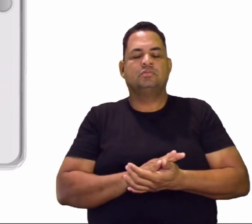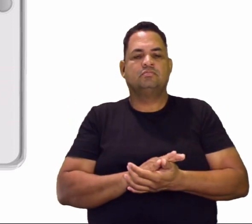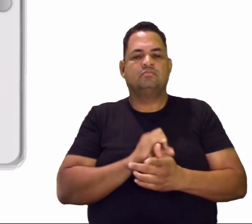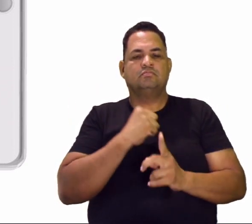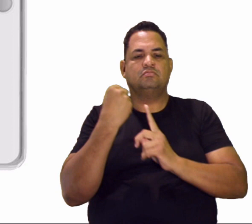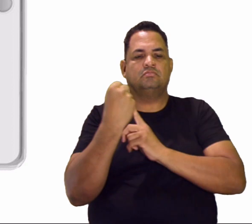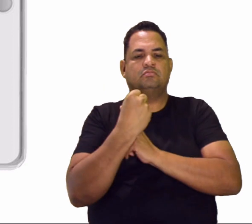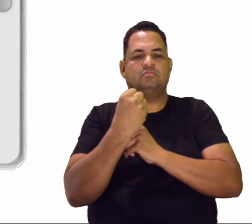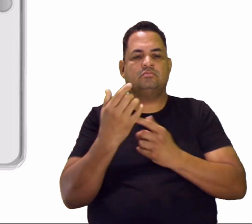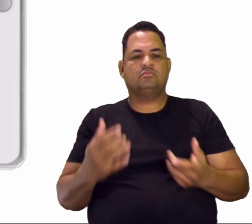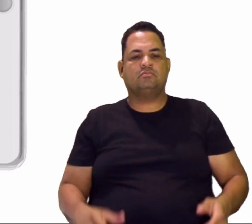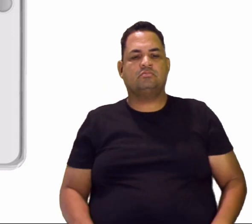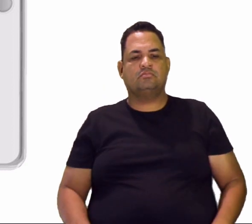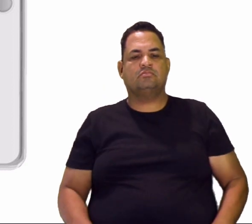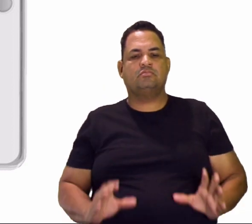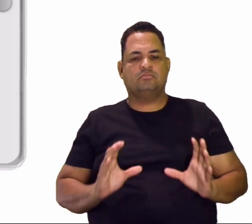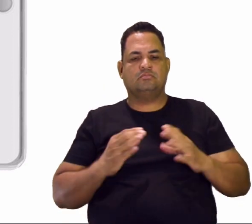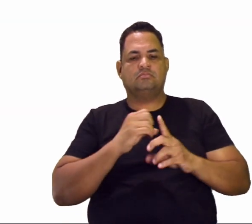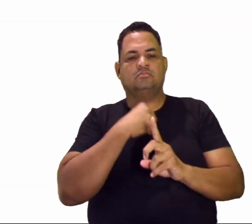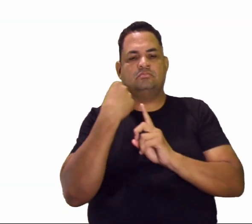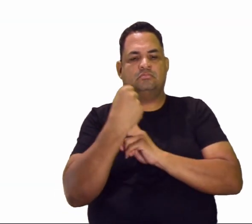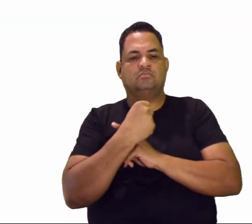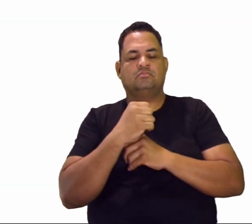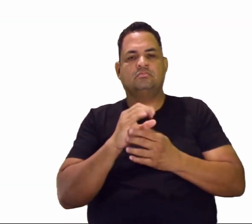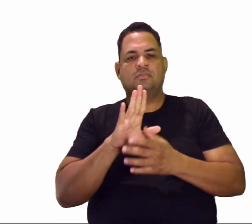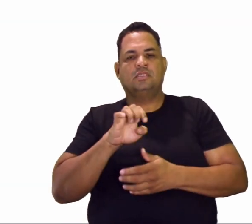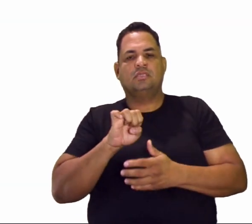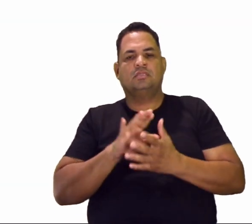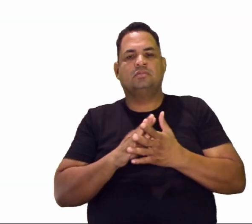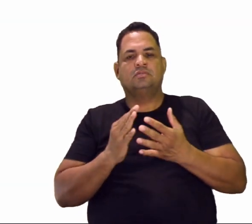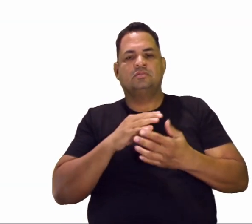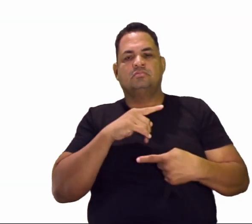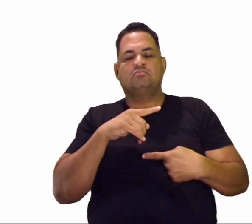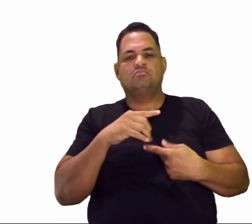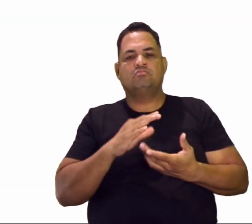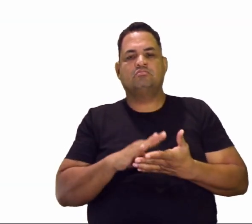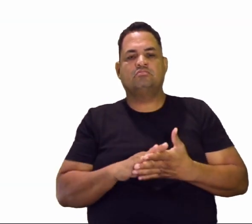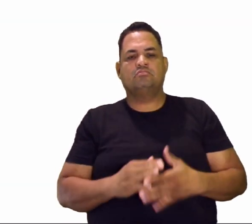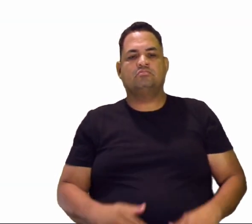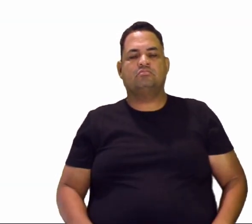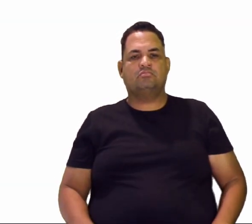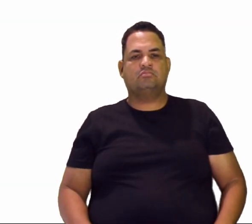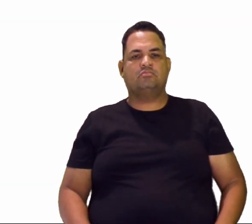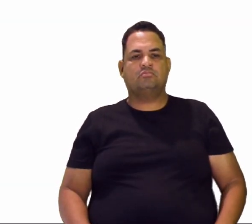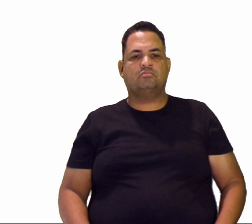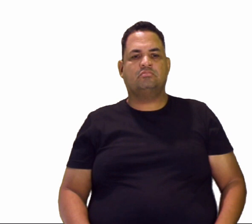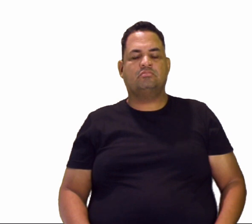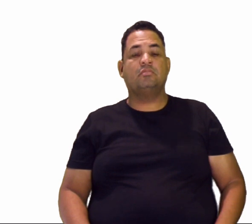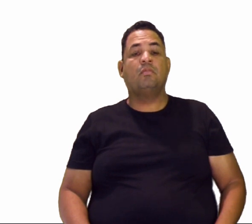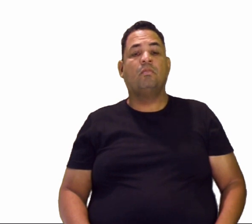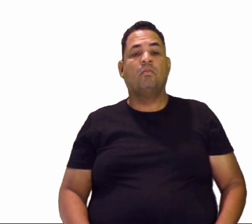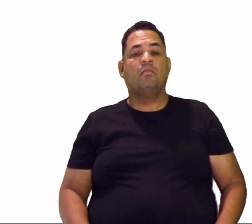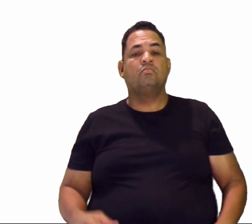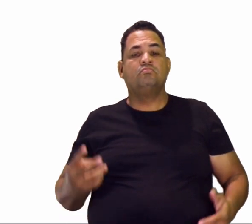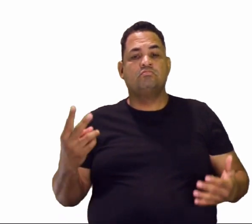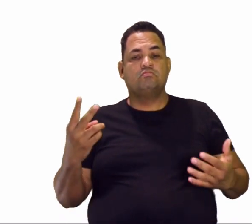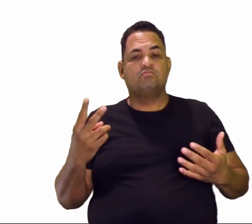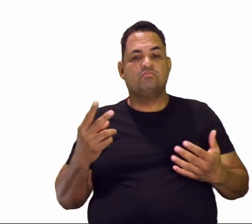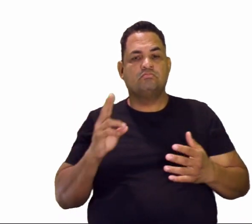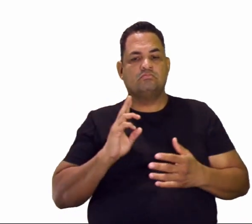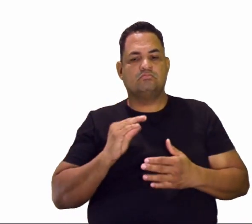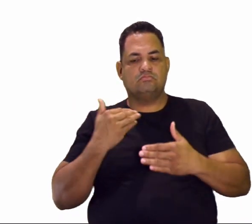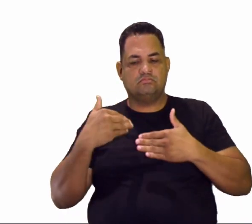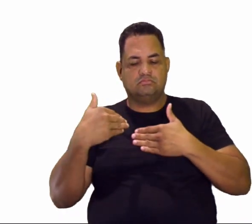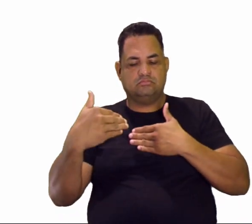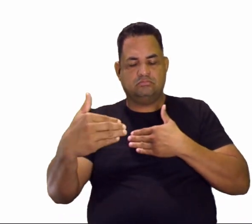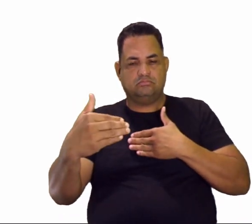socialização, grupo social, status e papéis sociais. Então, processo de socialização é aí, é